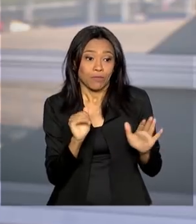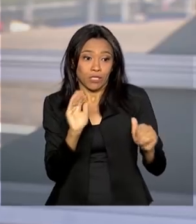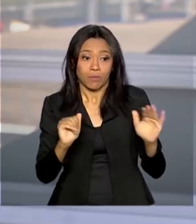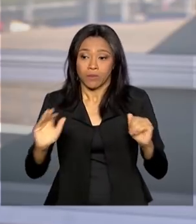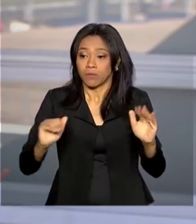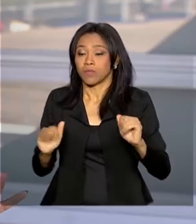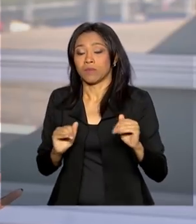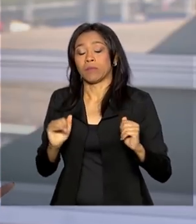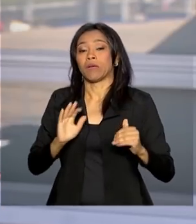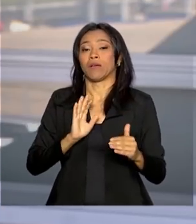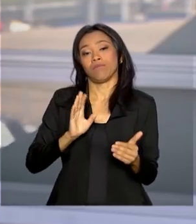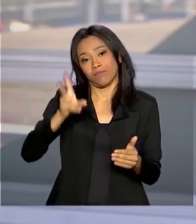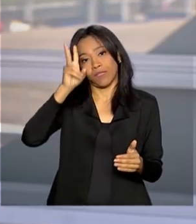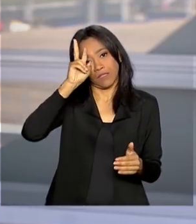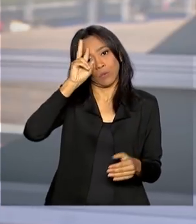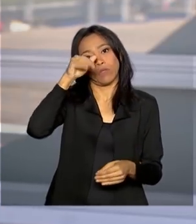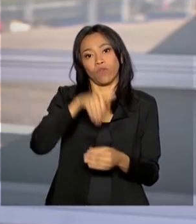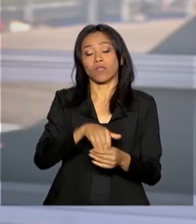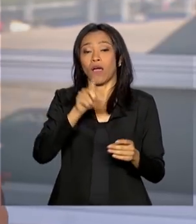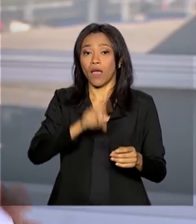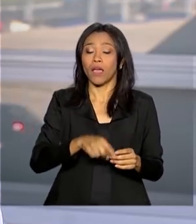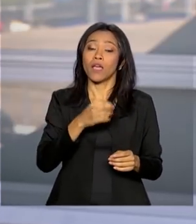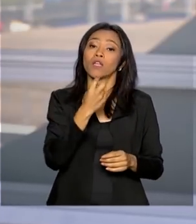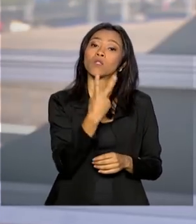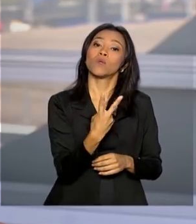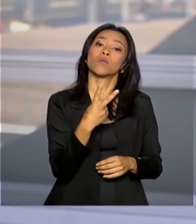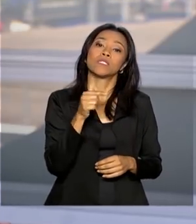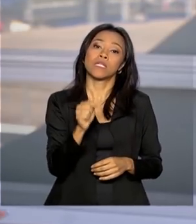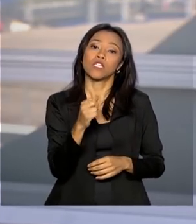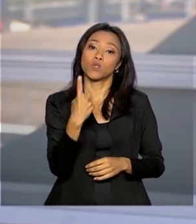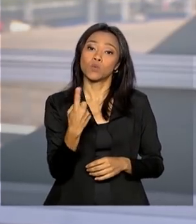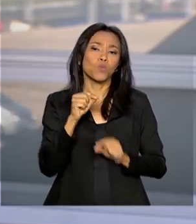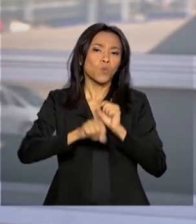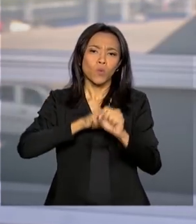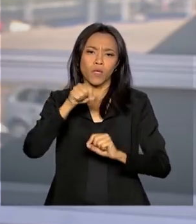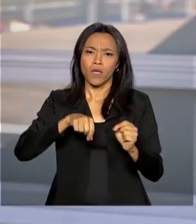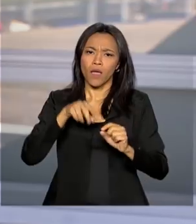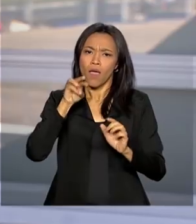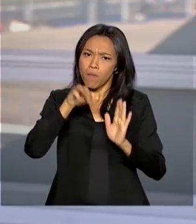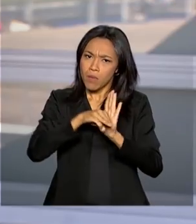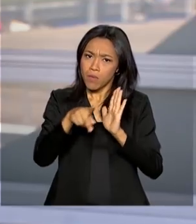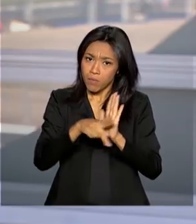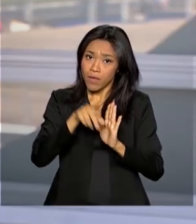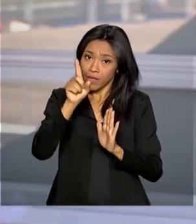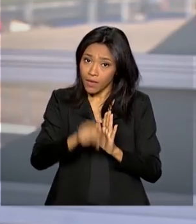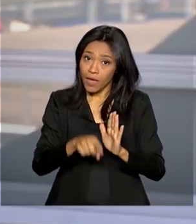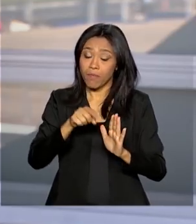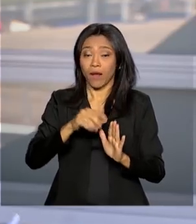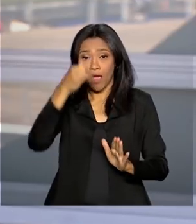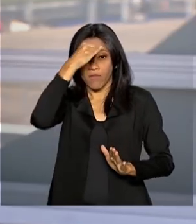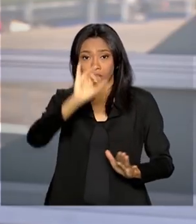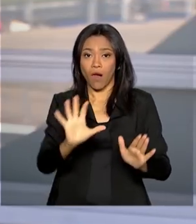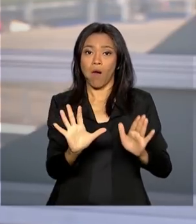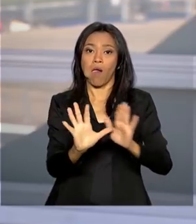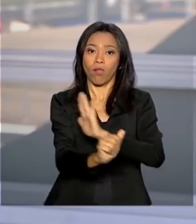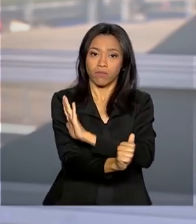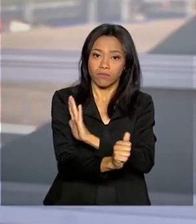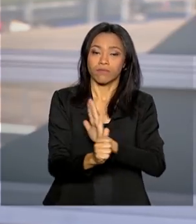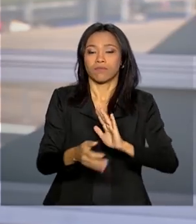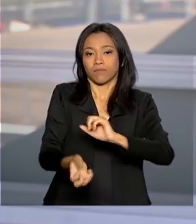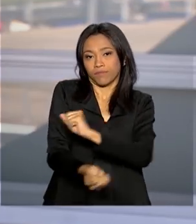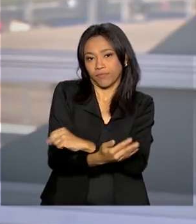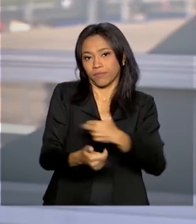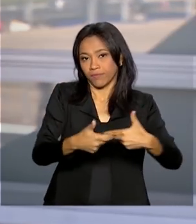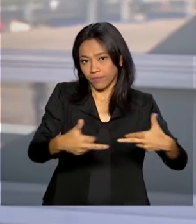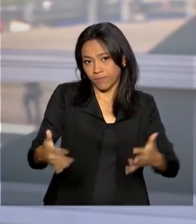ideia é votar a 871, que busca ali combater fraudes no INSS, e a 872, que amplia até 2020 o prazo para o